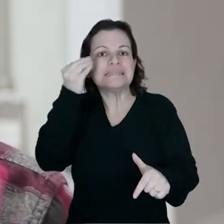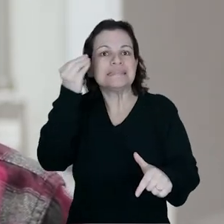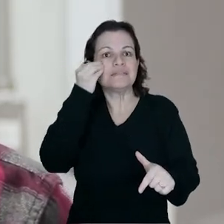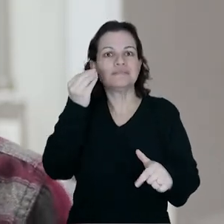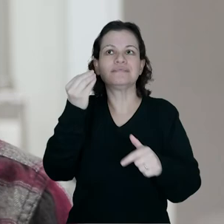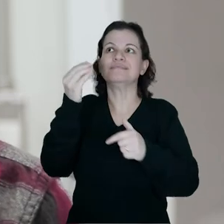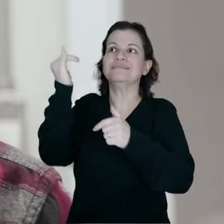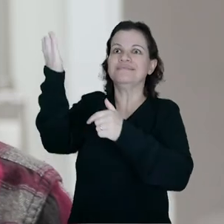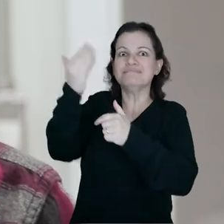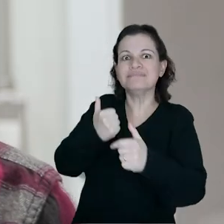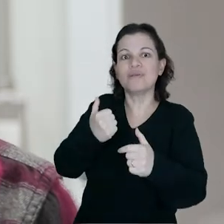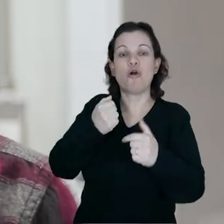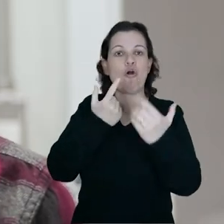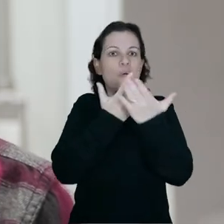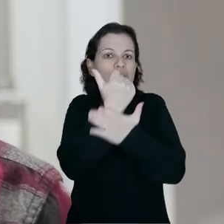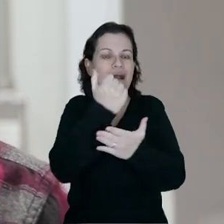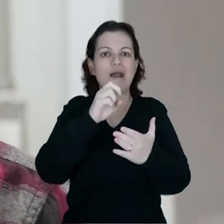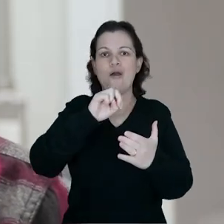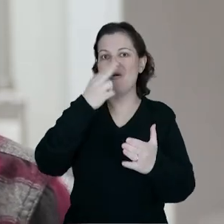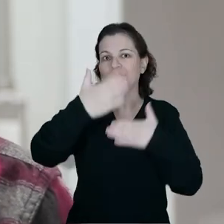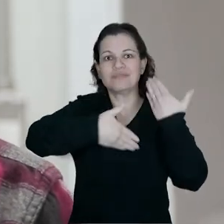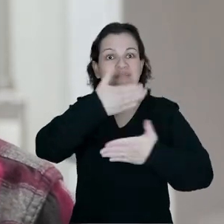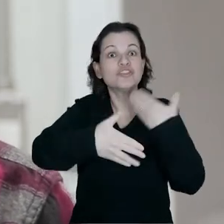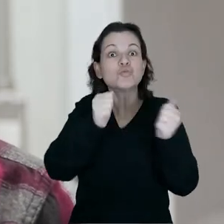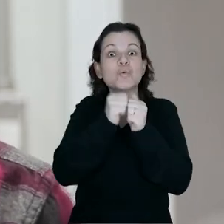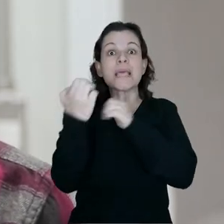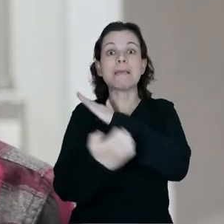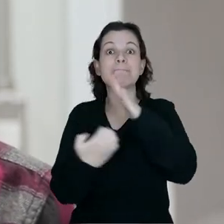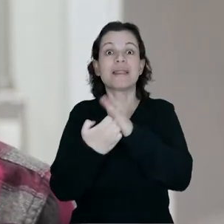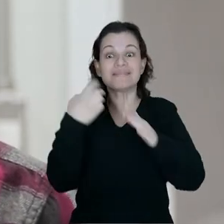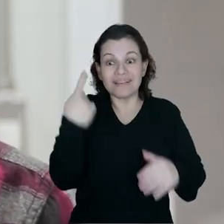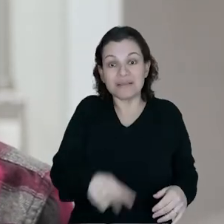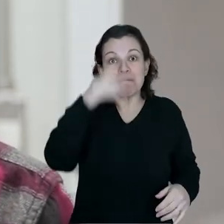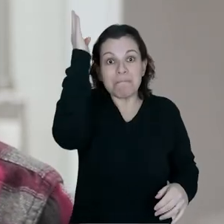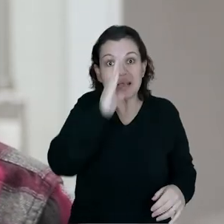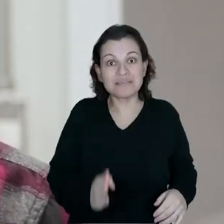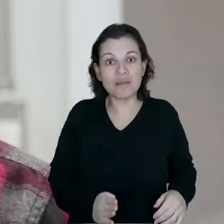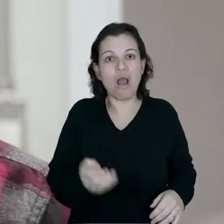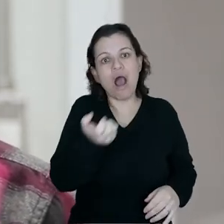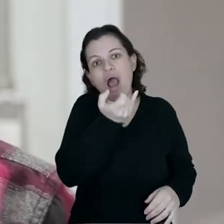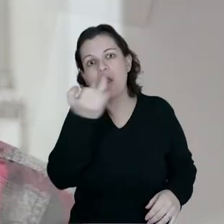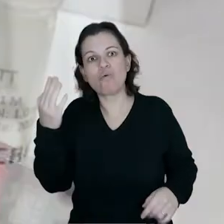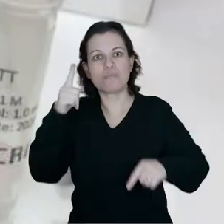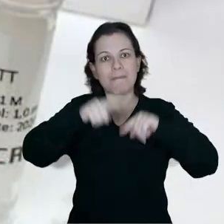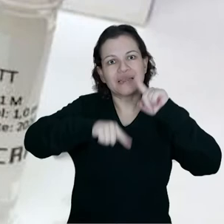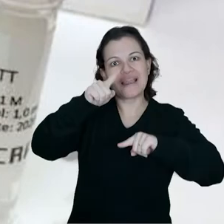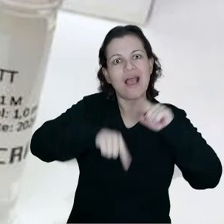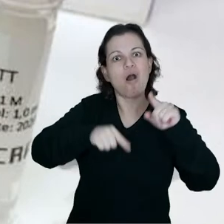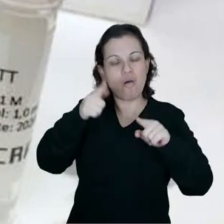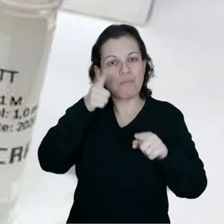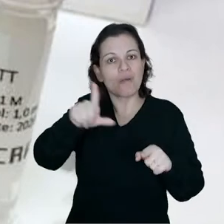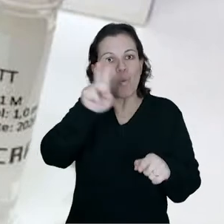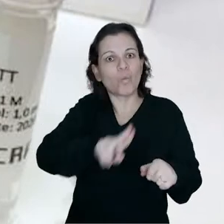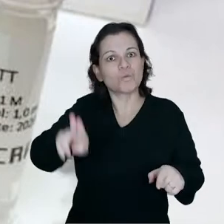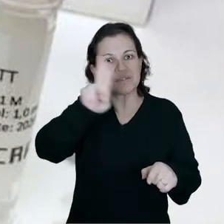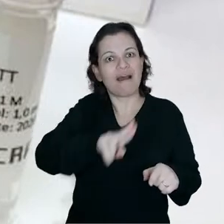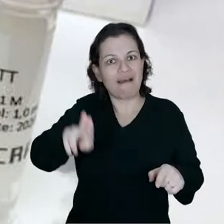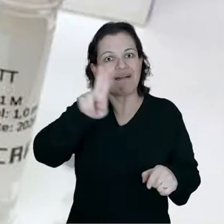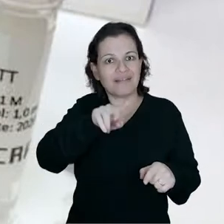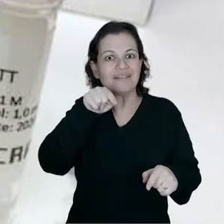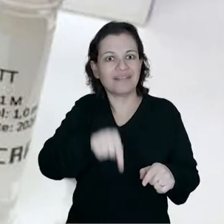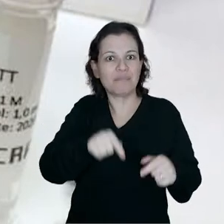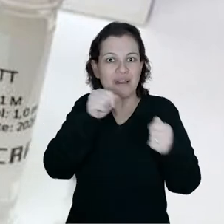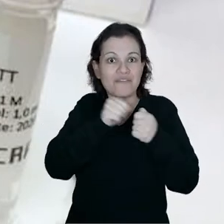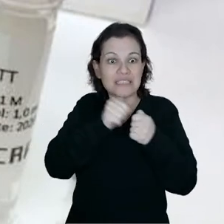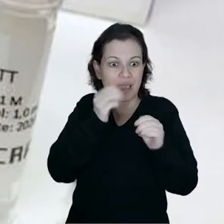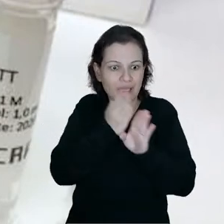encomendar ou comprar ou desenvolver junto a empresas aqui do Brasil alguns dos componentes para serem usados na